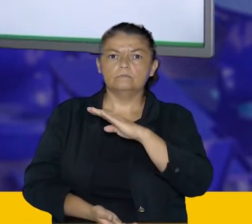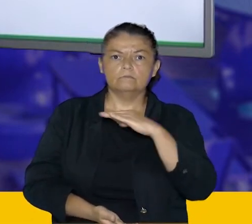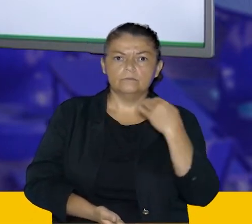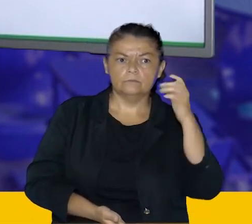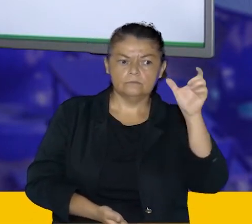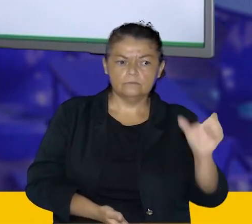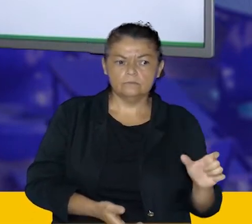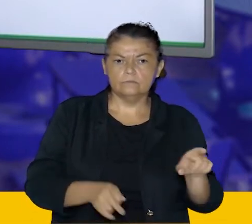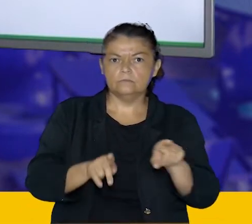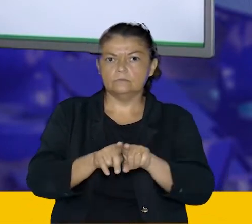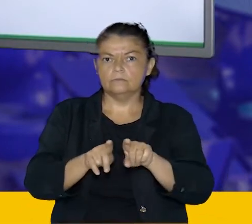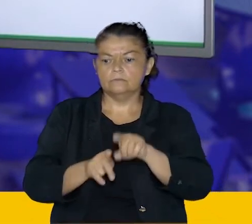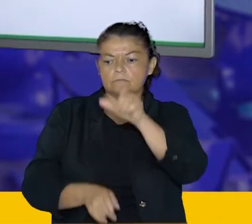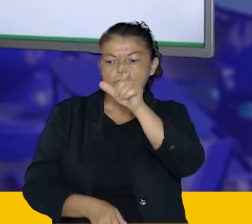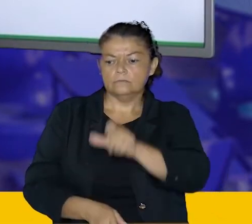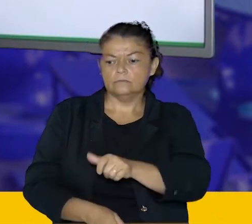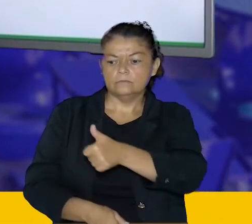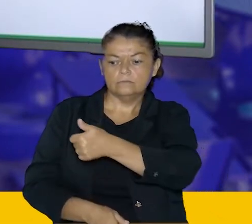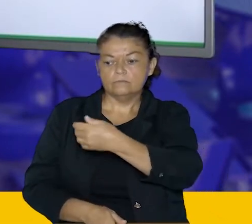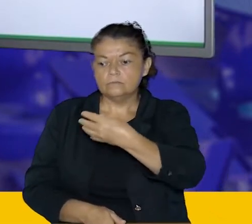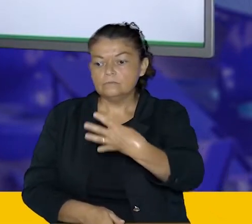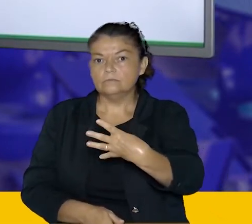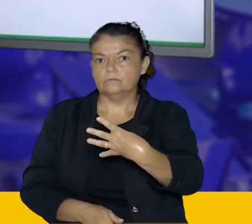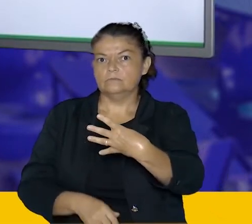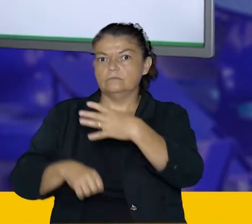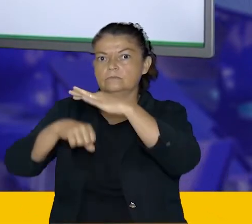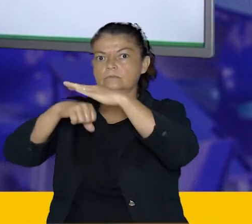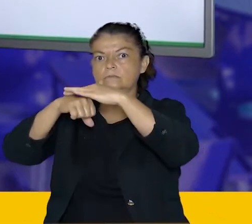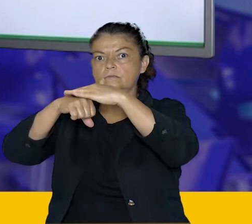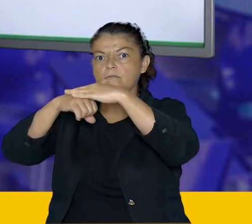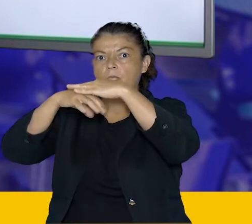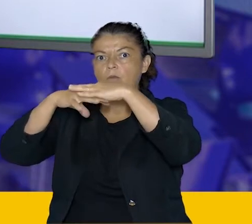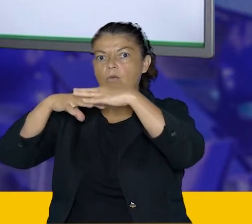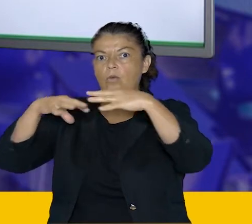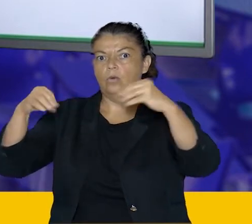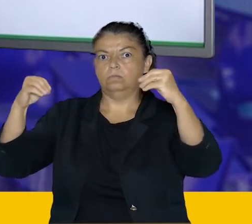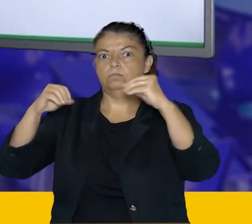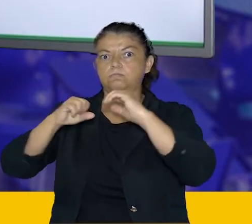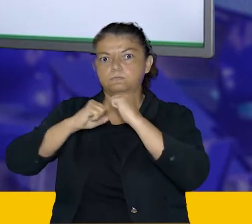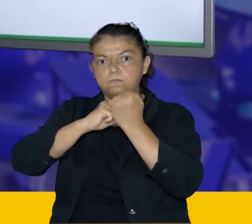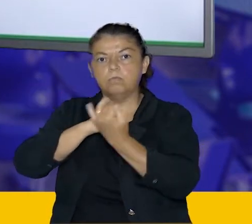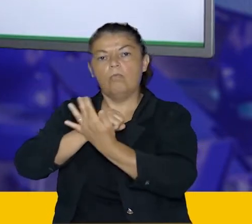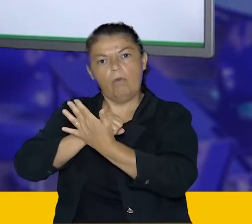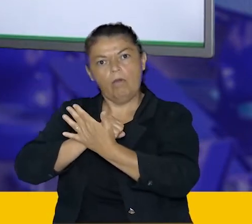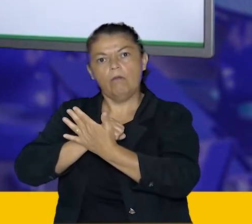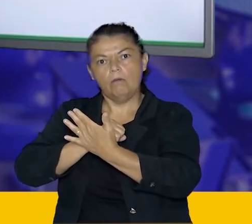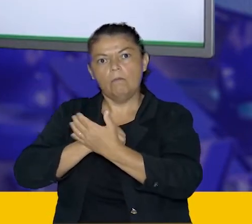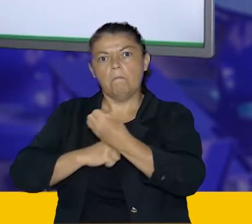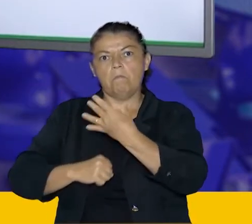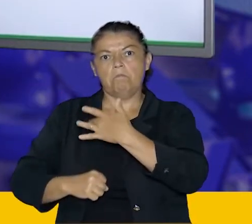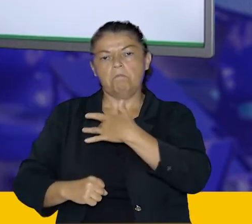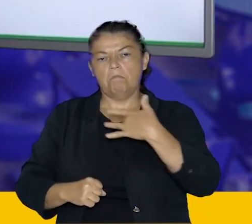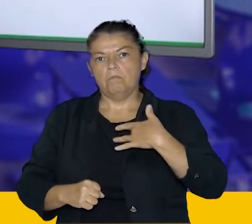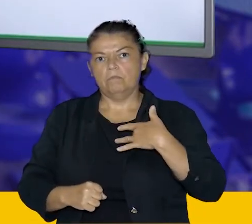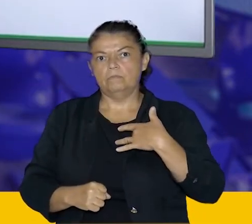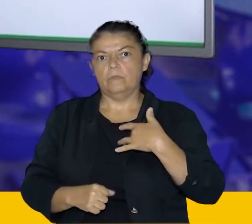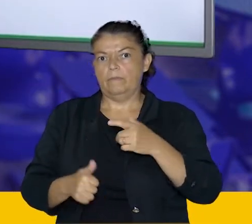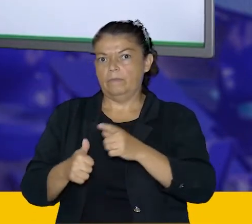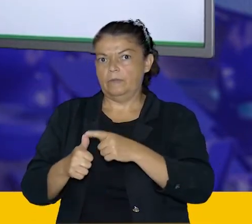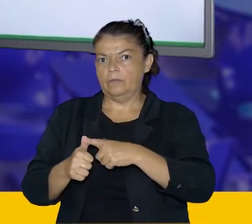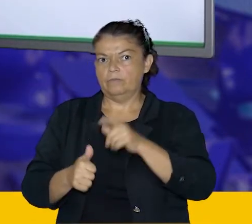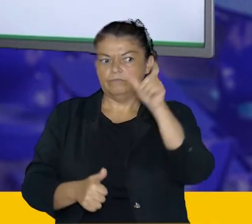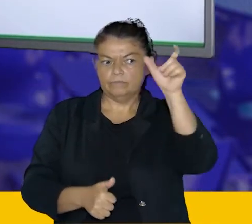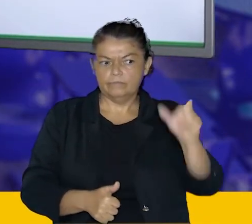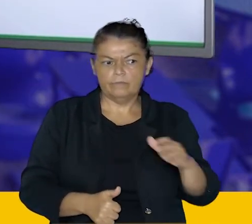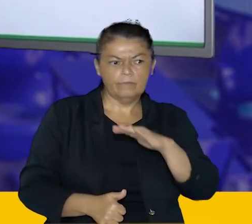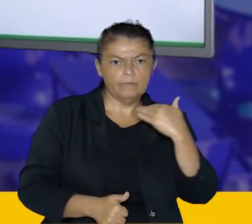14 pessoas curadas da Covid-19 nesse estado. Então vamos lá, primeiro, passo a passo, mortes.